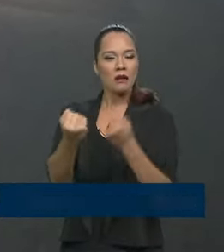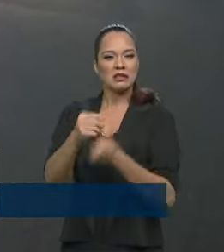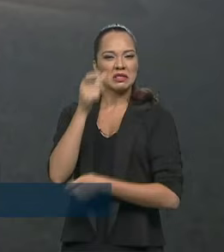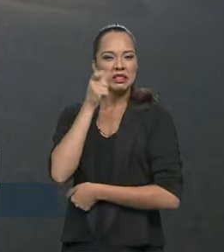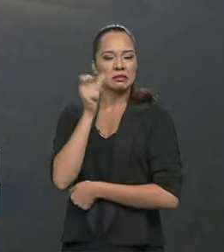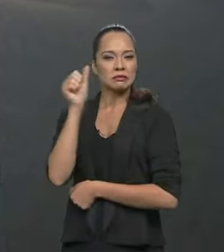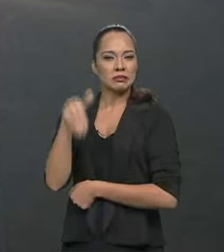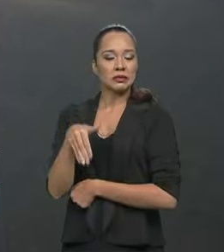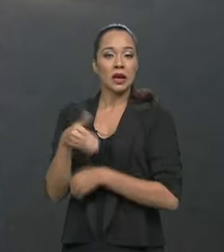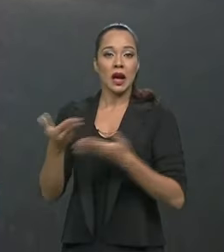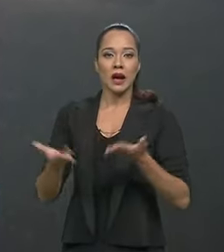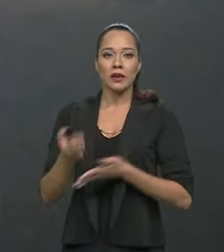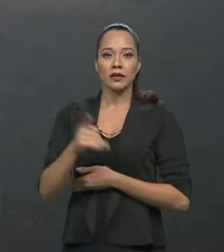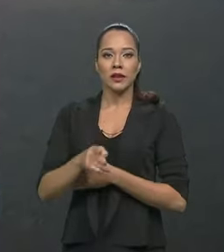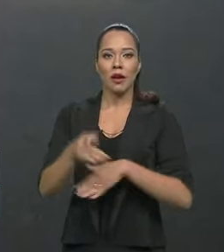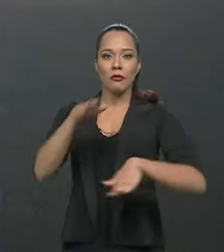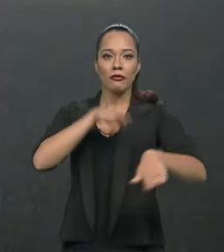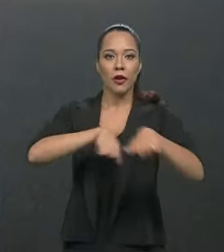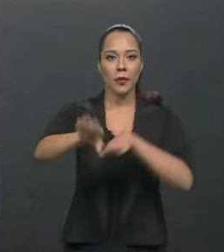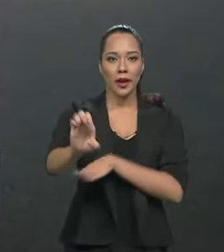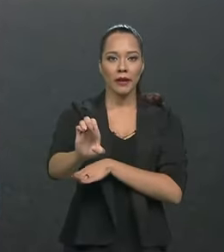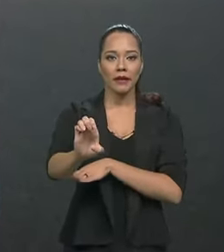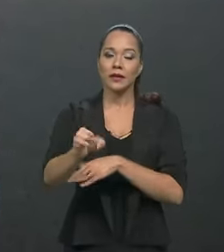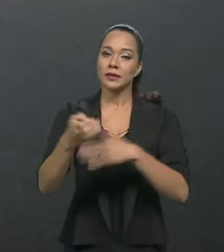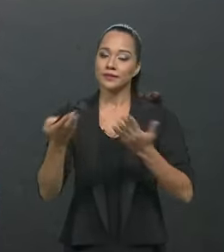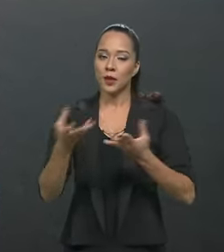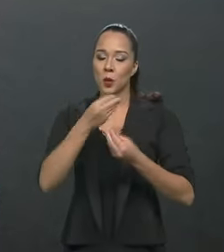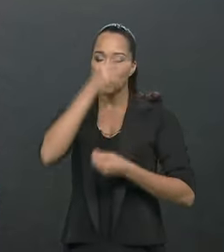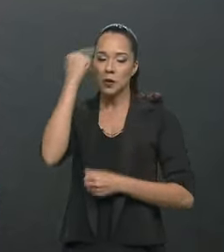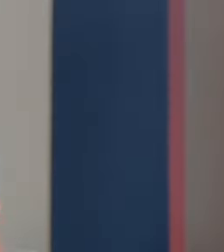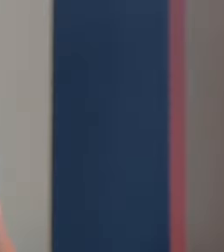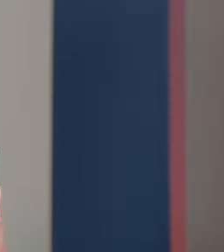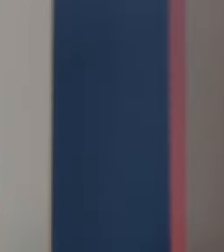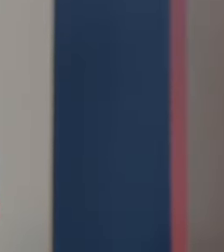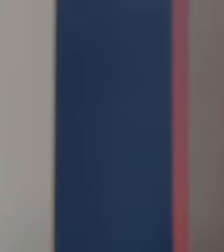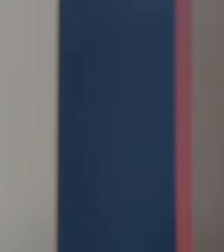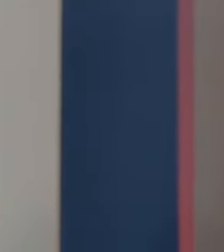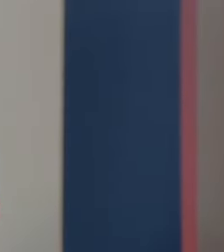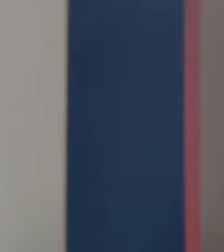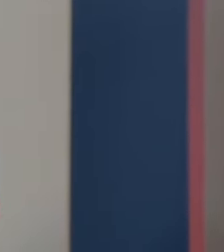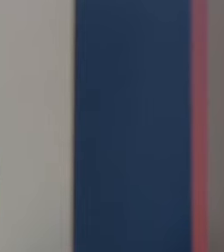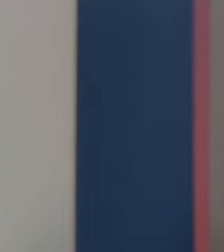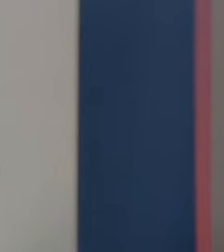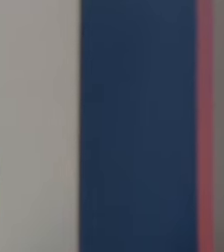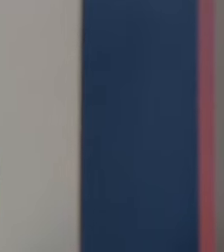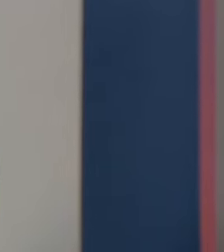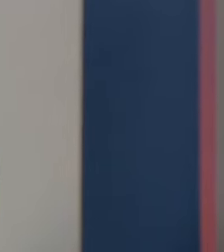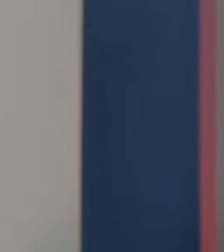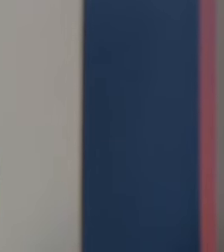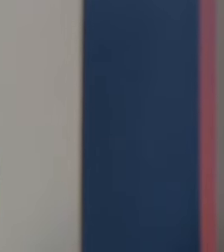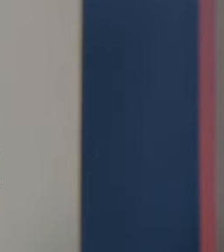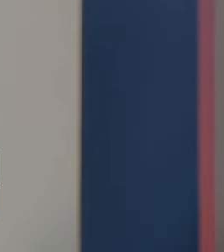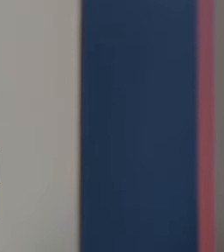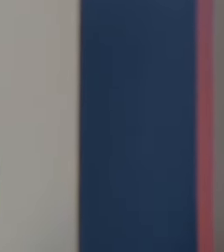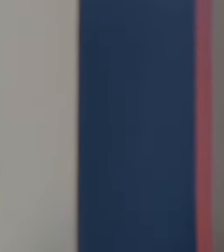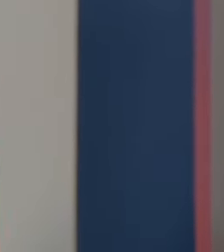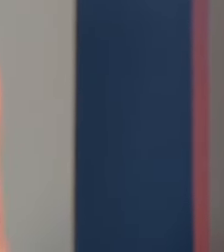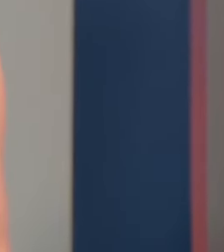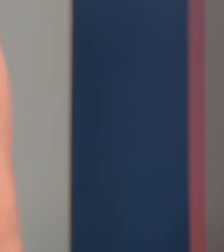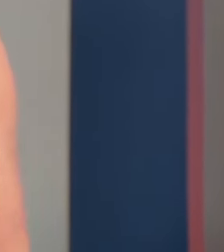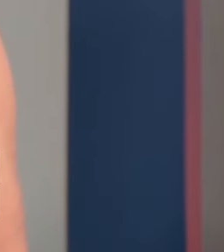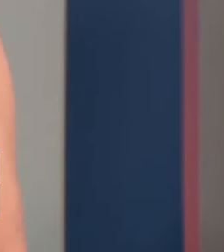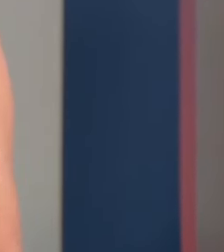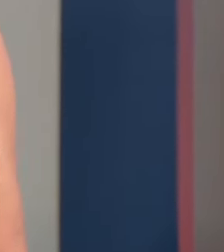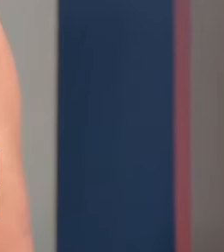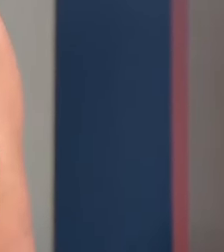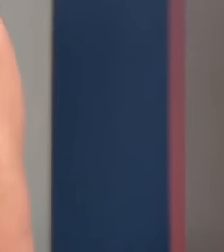interesse. Aí vem a Fórmula E, que tem ganhado o coração dos torcedores, das equipes, dos pilotos. Até o seu filho, o Nelsinho, já foi campeão em 2015